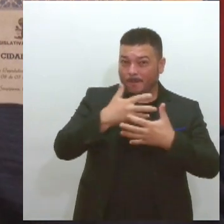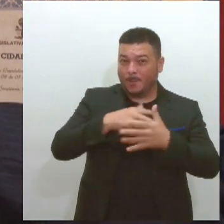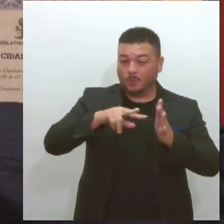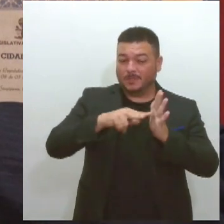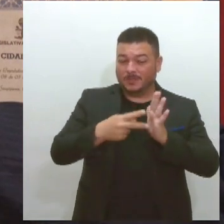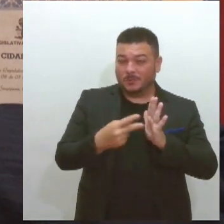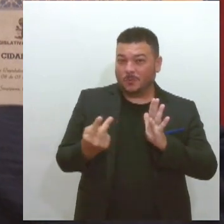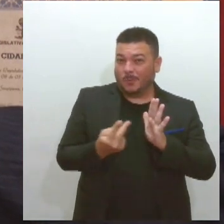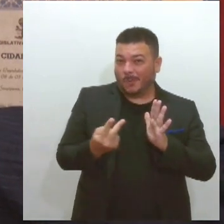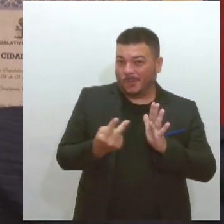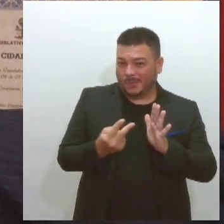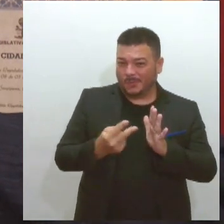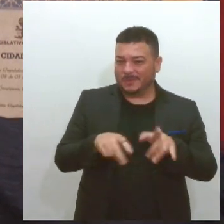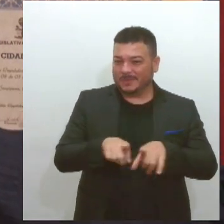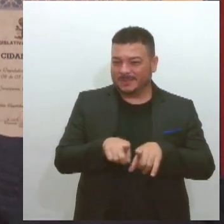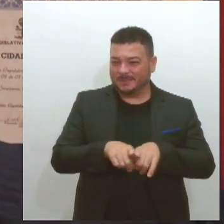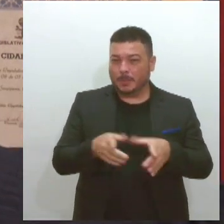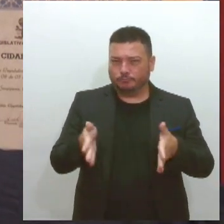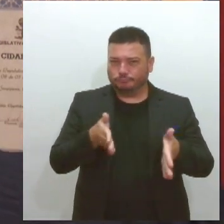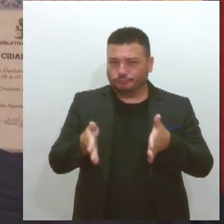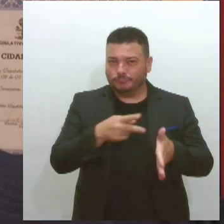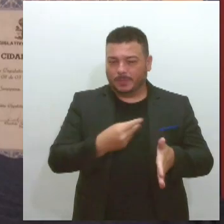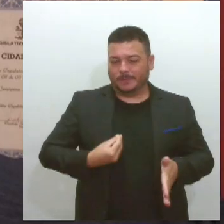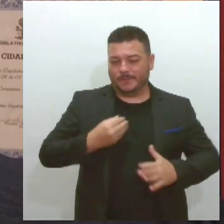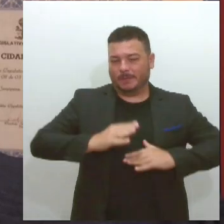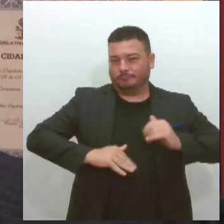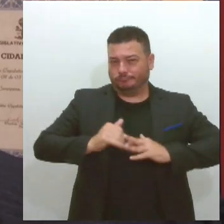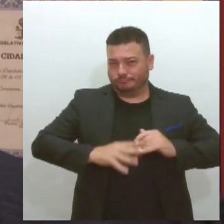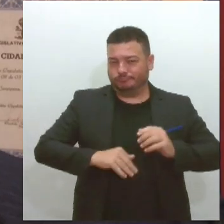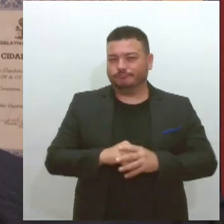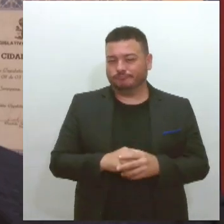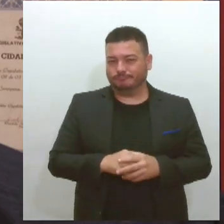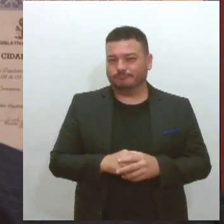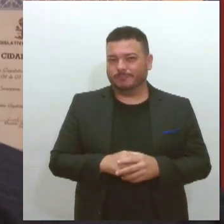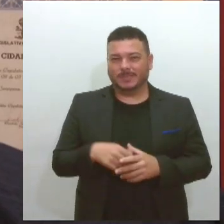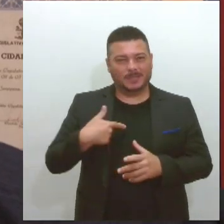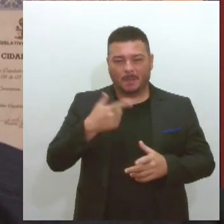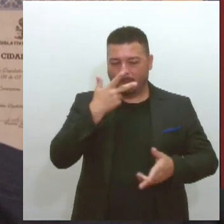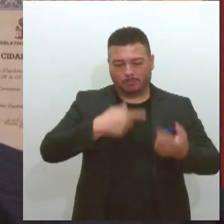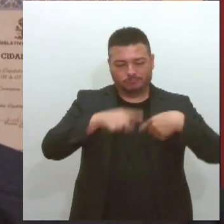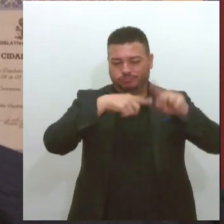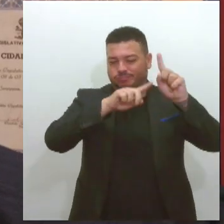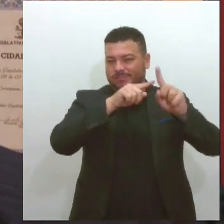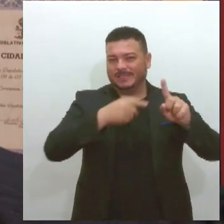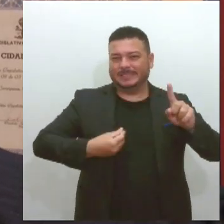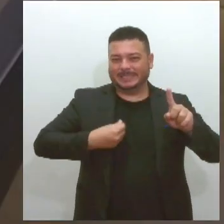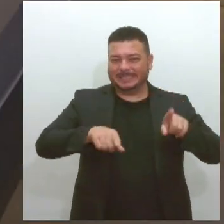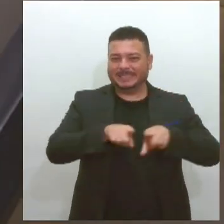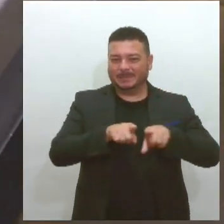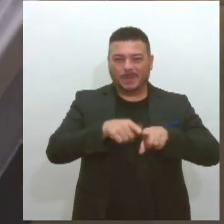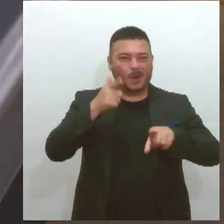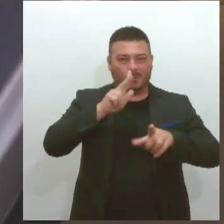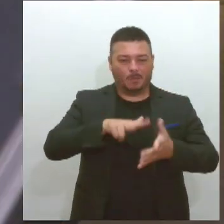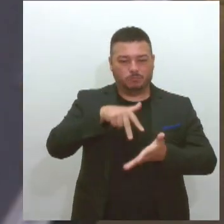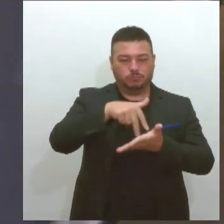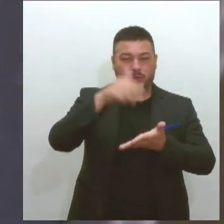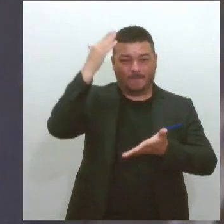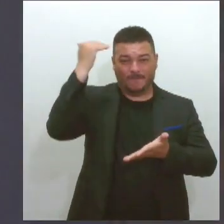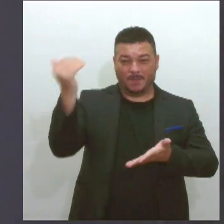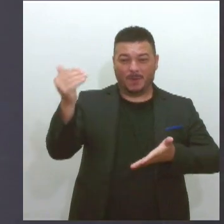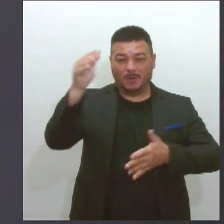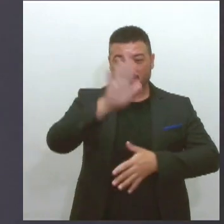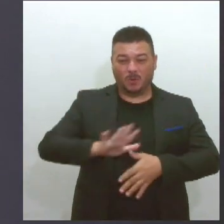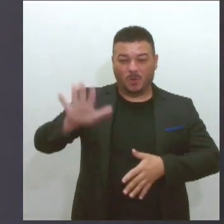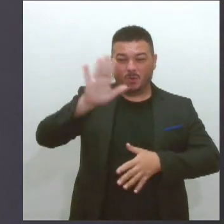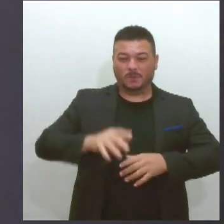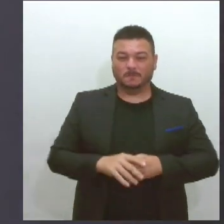no meio da carreira ali mas com certeza alavancaram a carreira dela e fizeram ela ter essa repercussão nacional. Paralela à importância